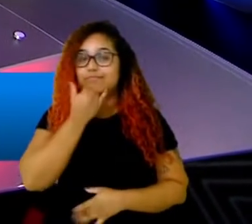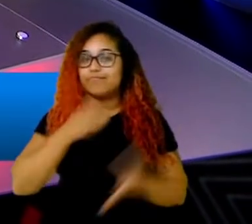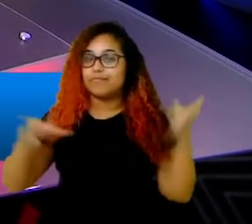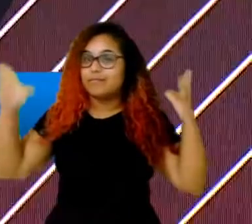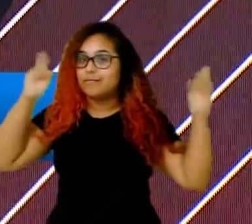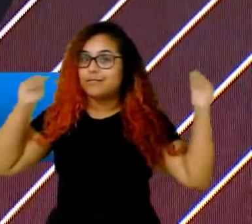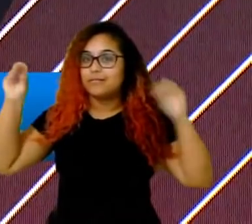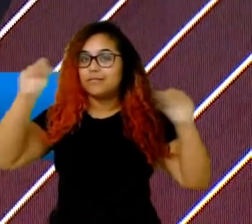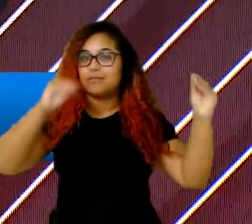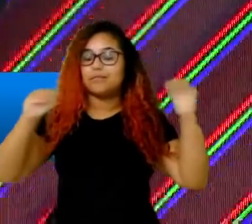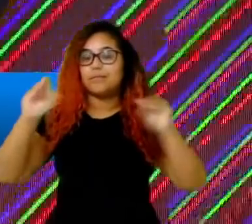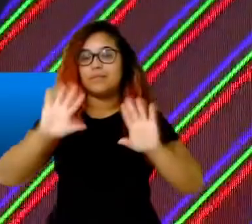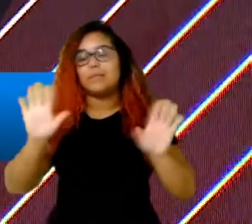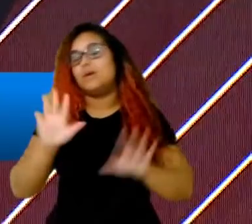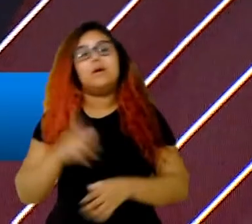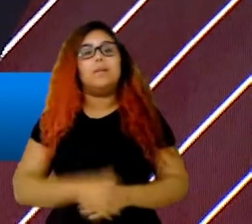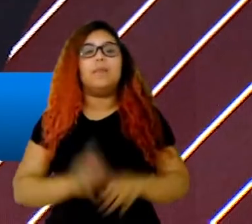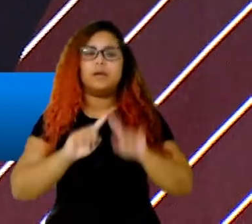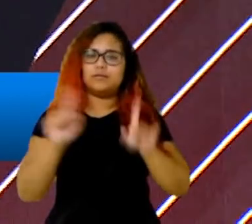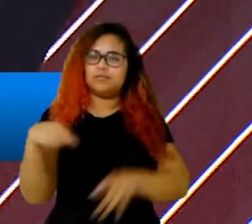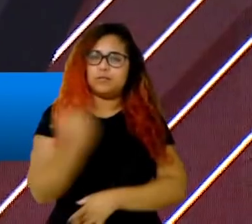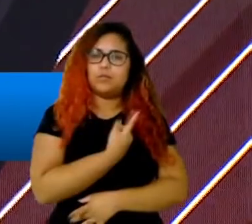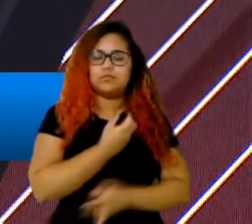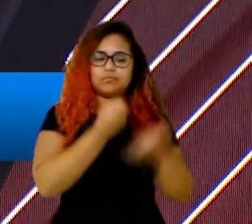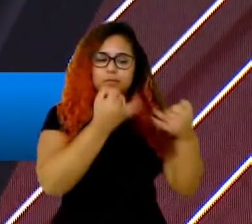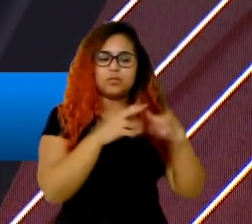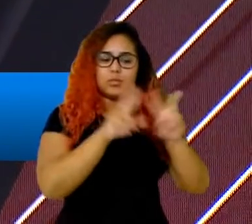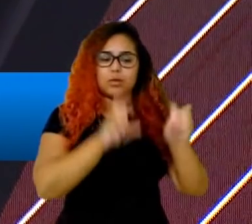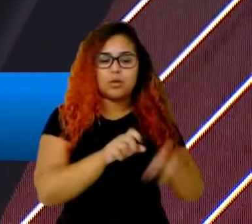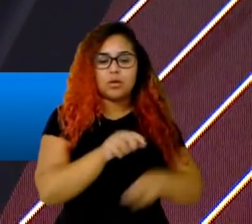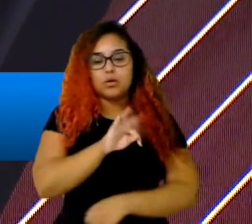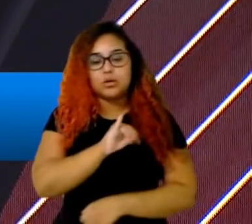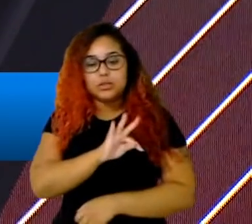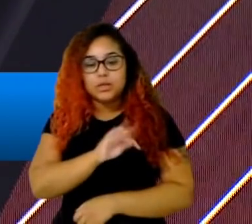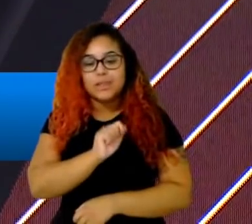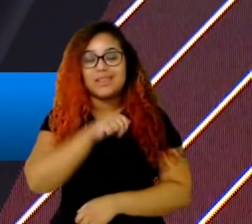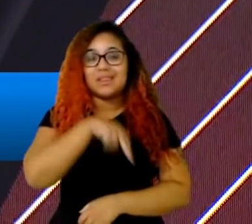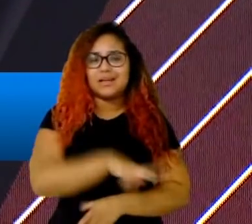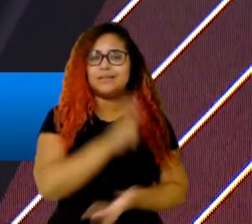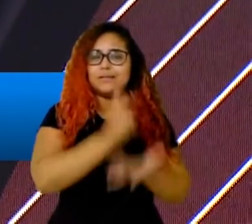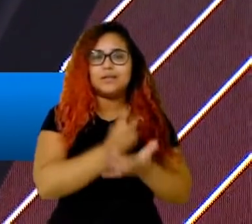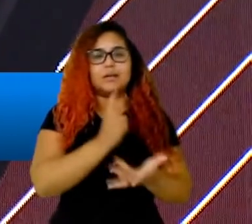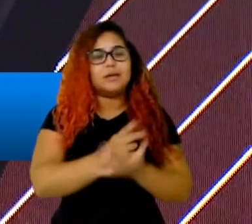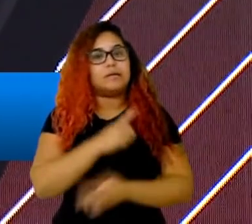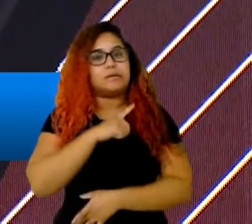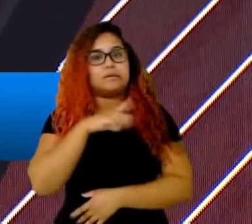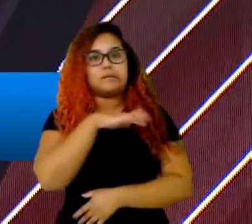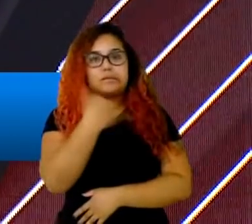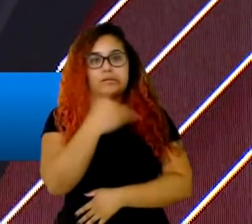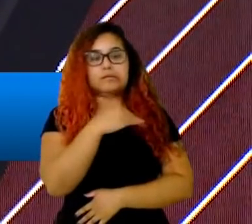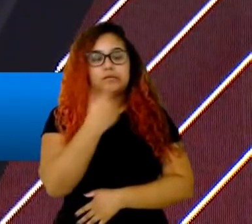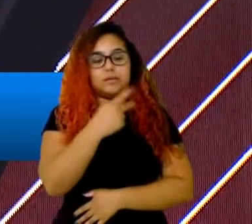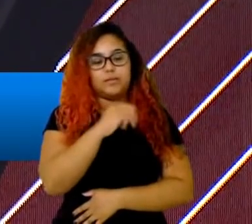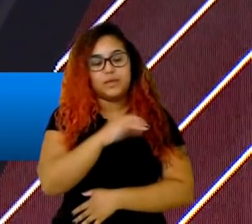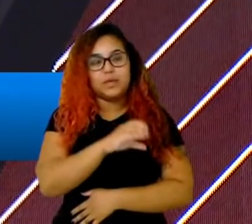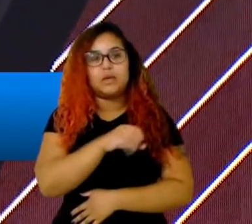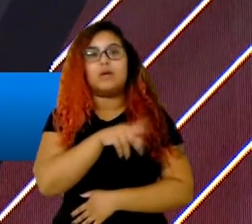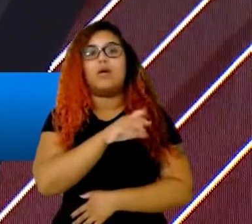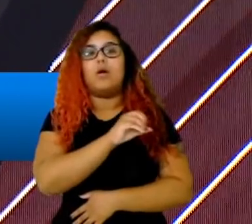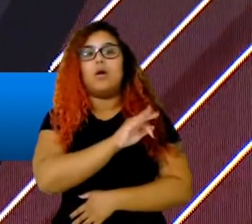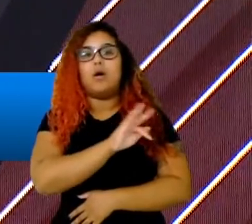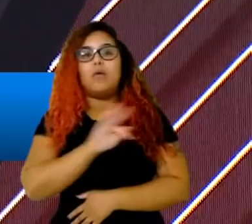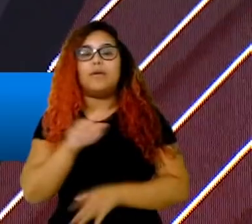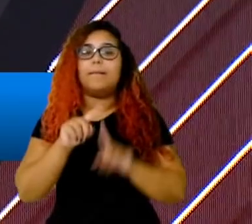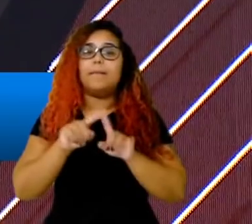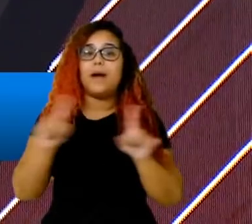Titã. A gente viu que ele tava tomando pick-off, um monte de coisa. Batemos um pouco na tecla. Falamos um pouquinho com a Ed. Estava devendo. Mas essa entrada do Avenger na